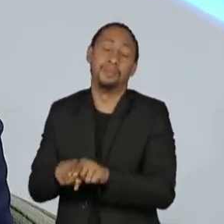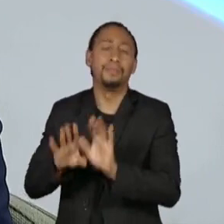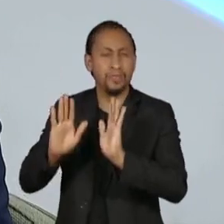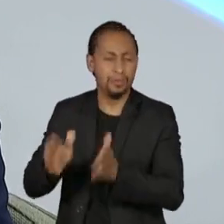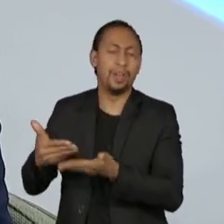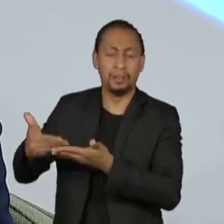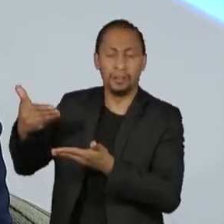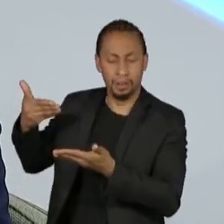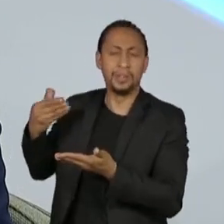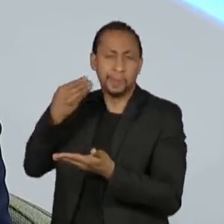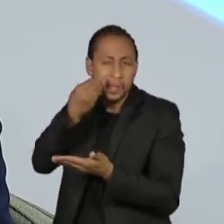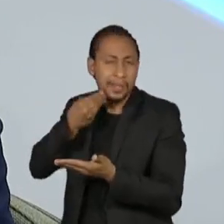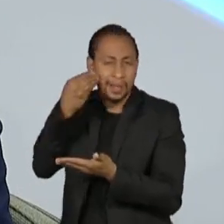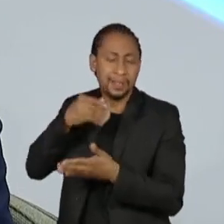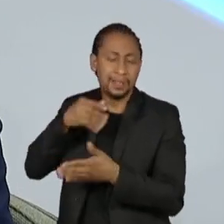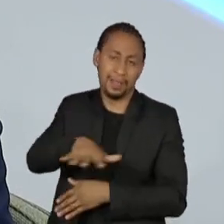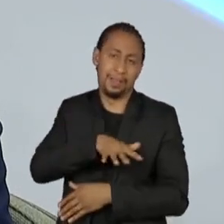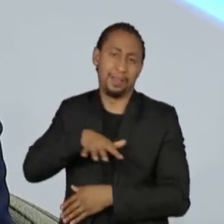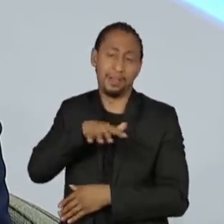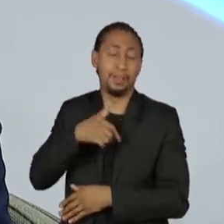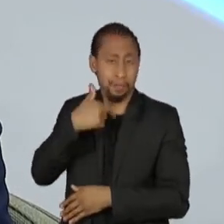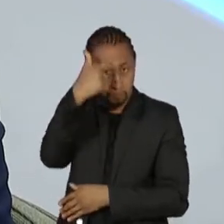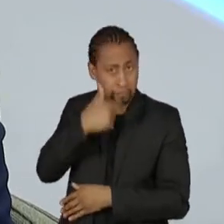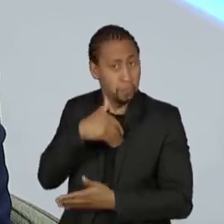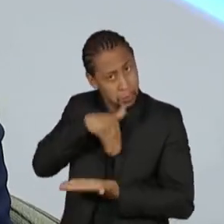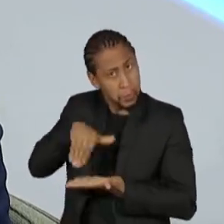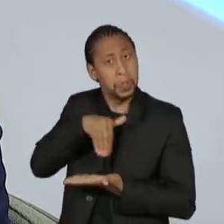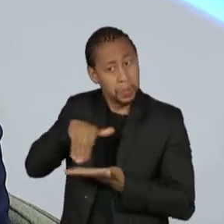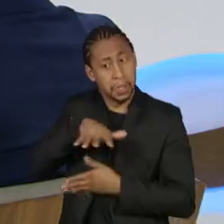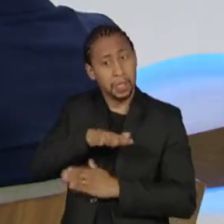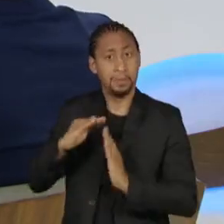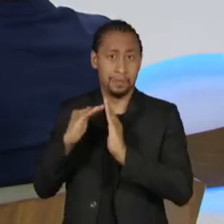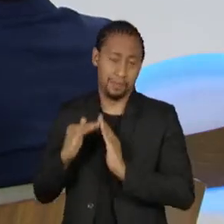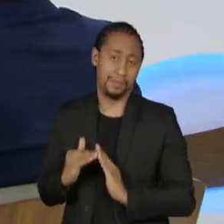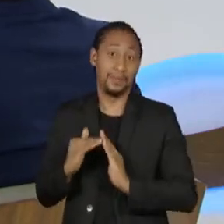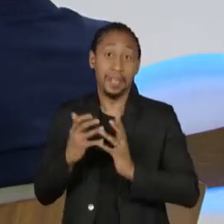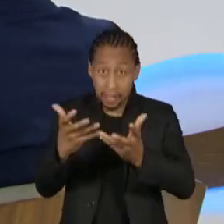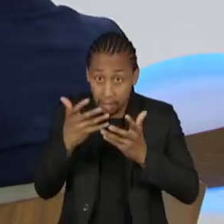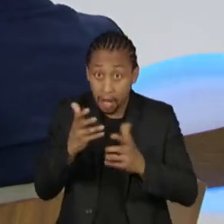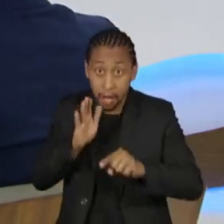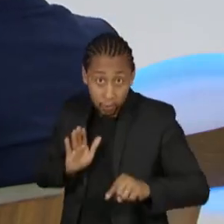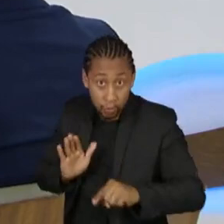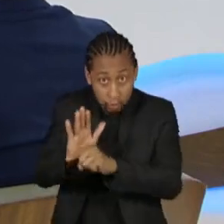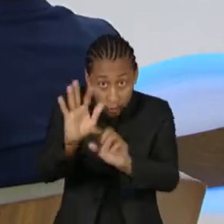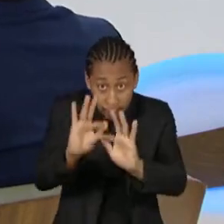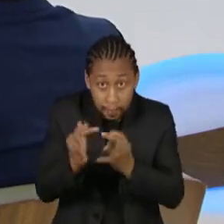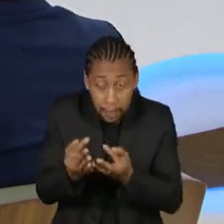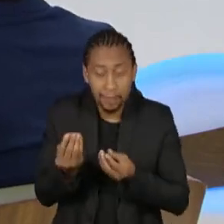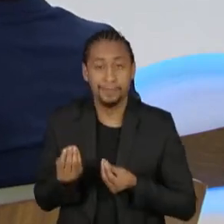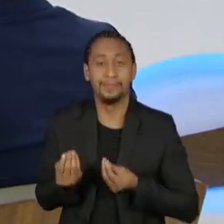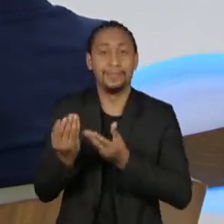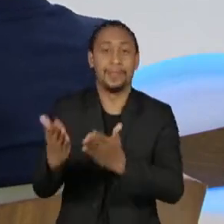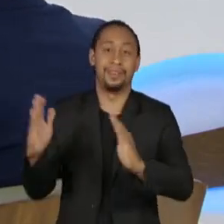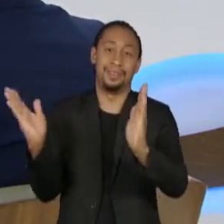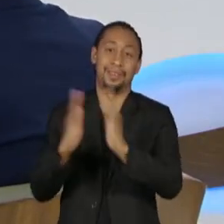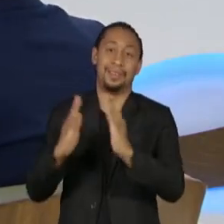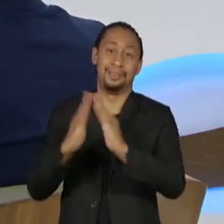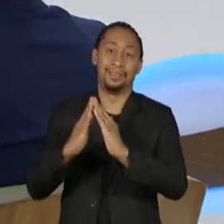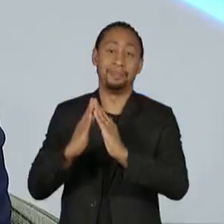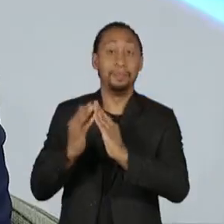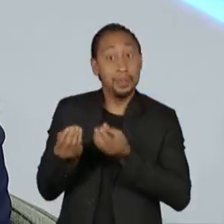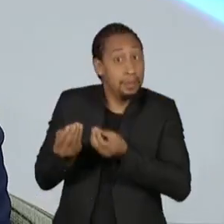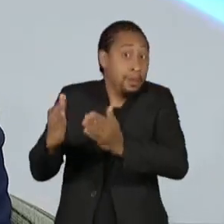Estado, é a melhor política social. Se você quer mudar a vida de uma família, dê uma casa. Porque a partir daí, ela passa a ter um